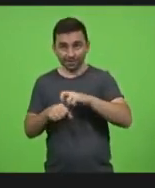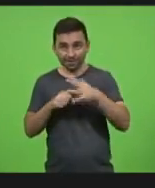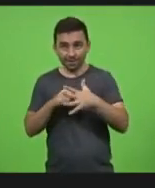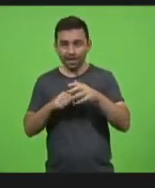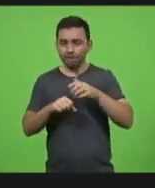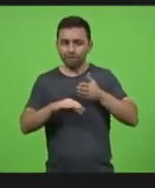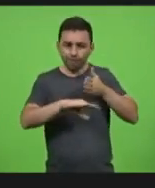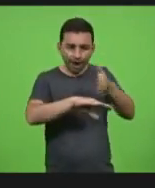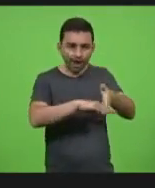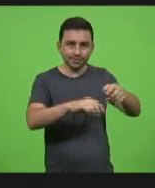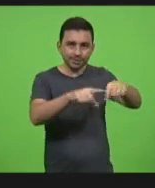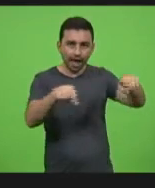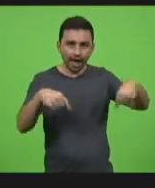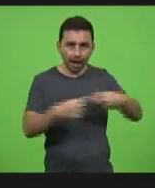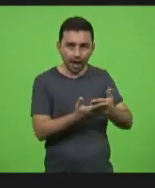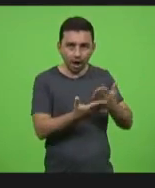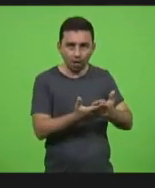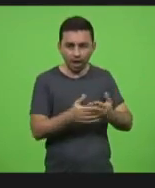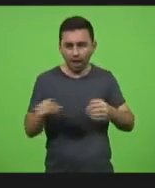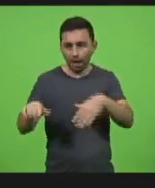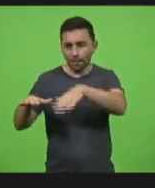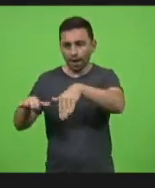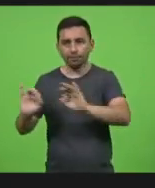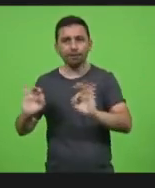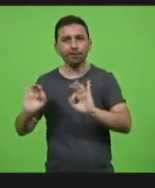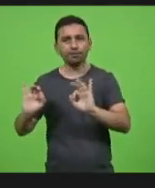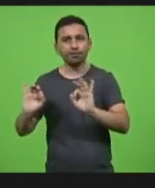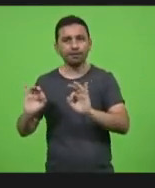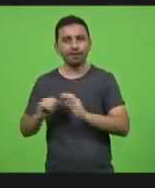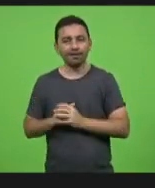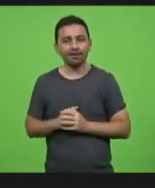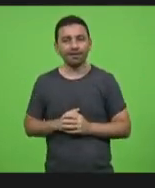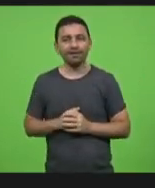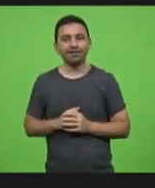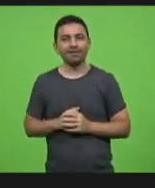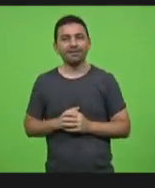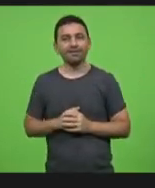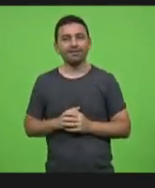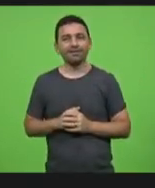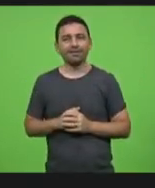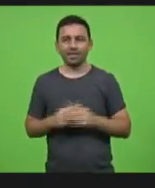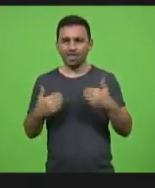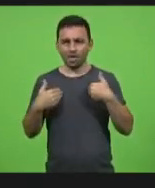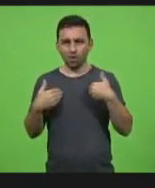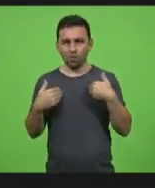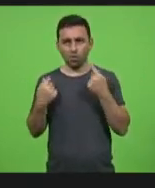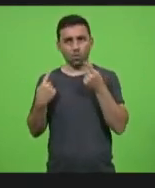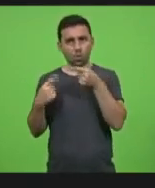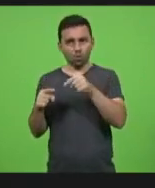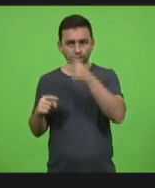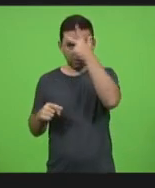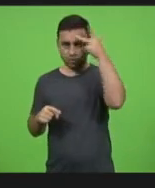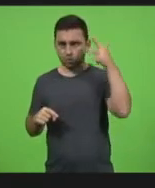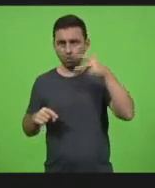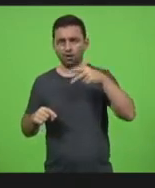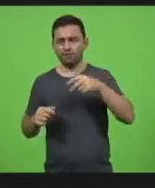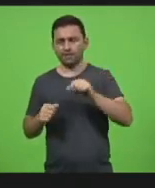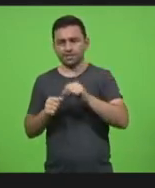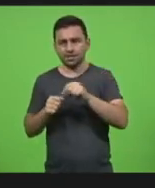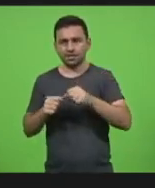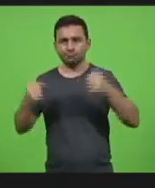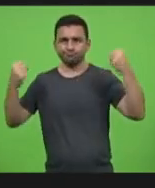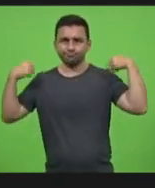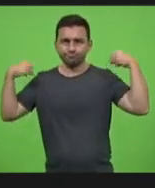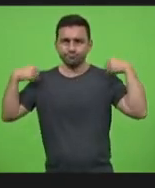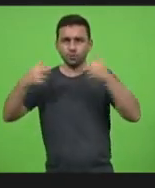de aula mas ele não vai na praia e eu não sou contra que a pessoa vai fazer atividade física na praia nos parques não vai